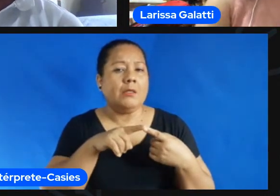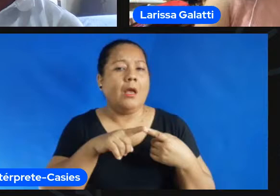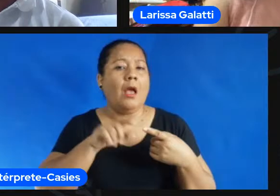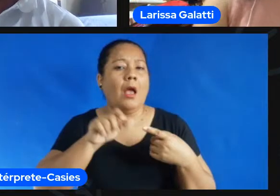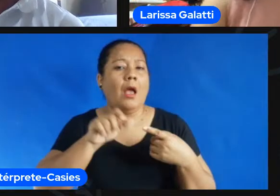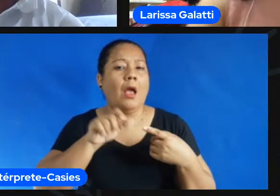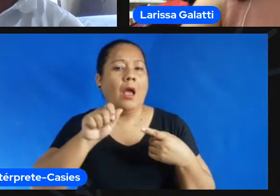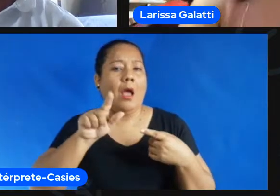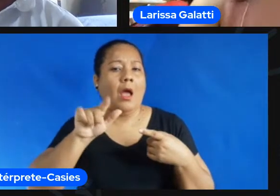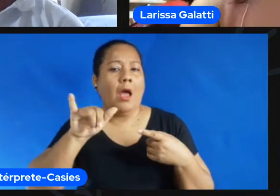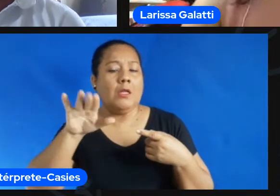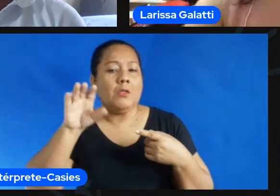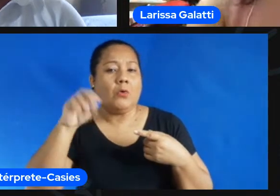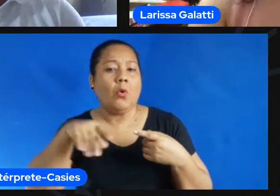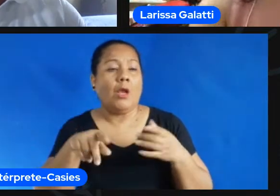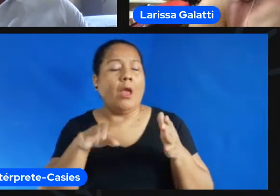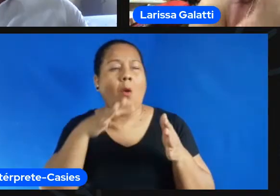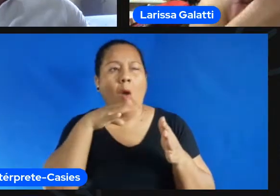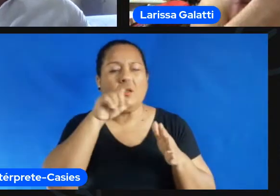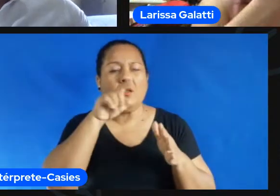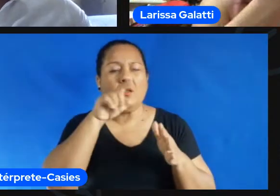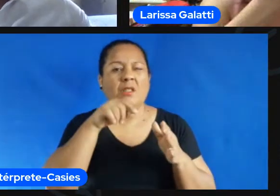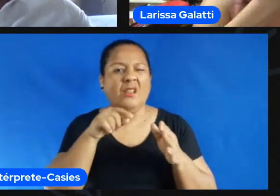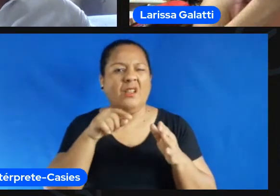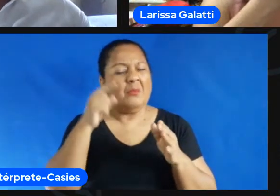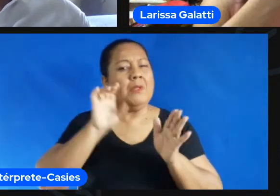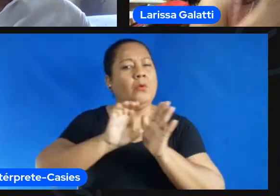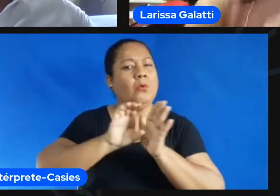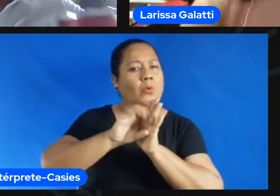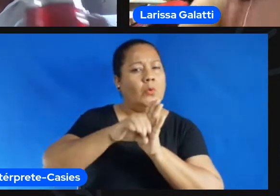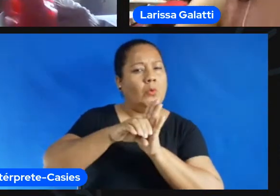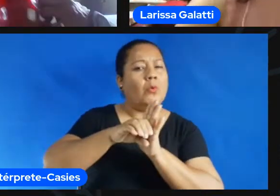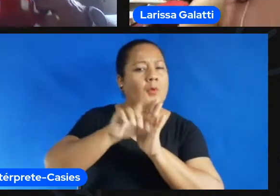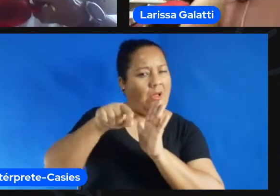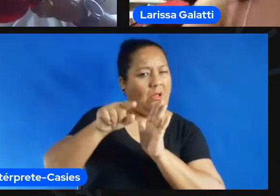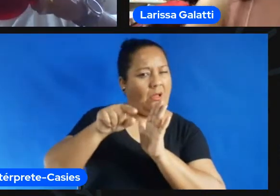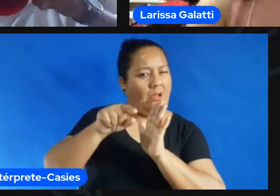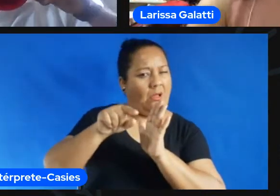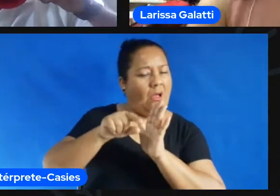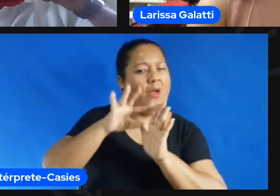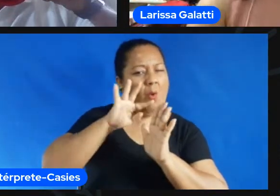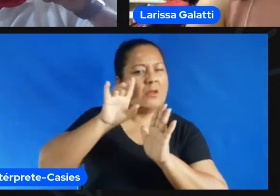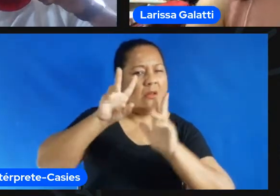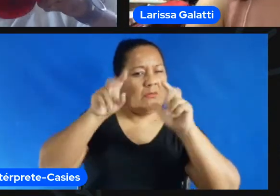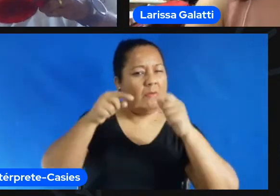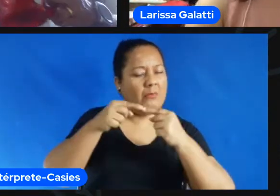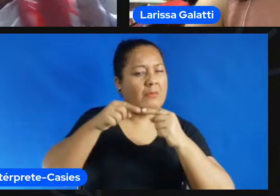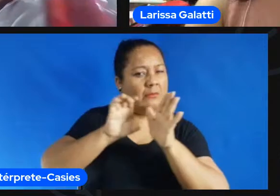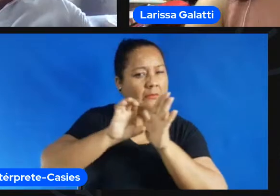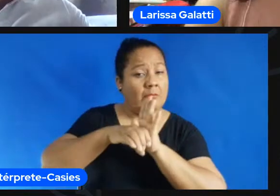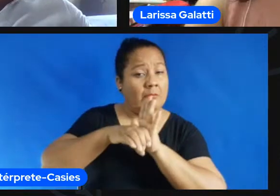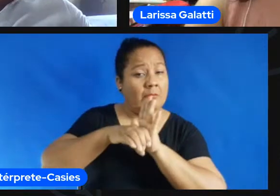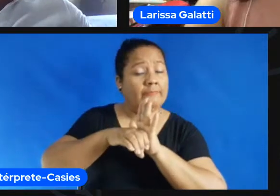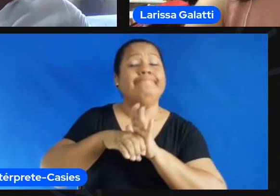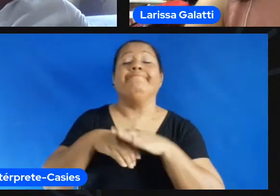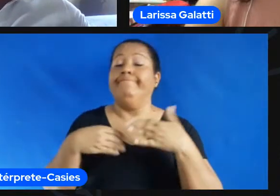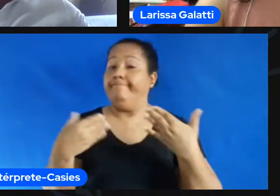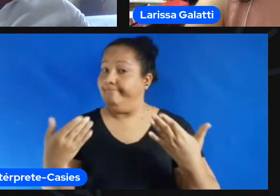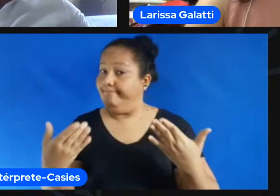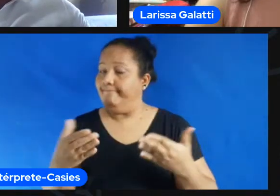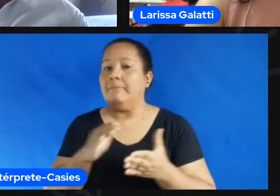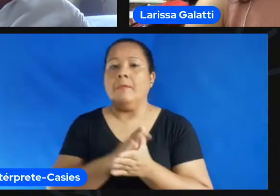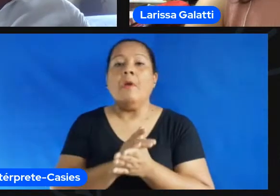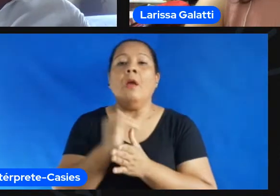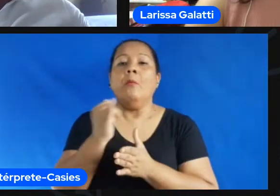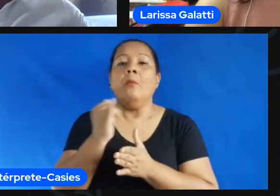extracurricular né se eu entendi bem se não for pode me corrigir aí o que é muito interessante né se a gente pensar na